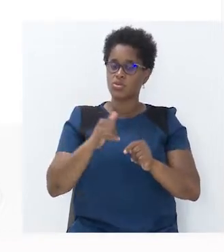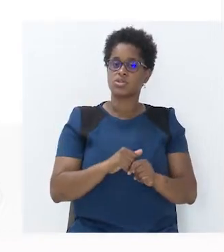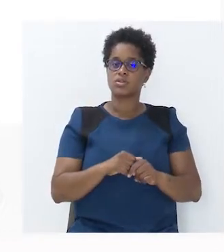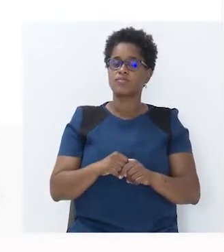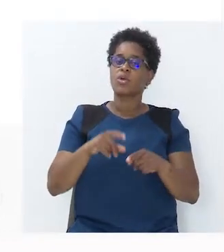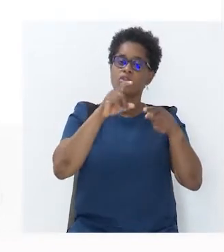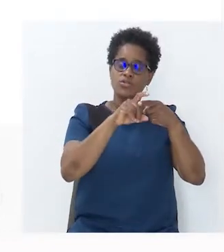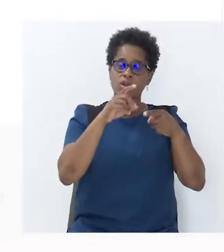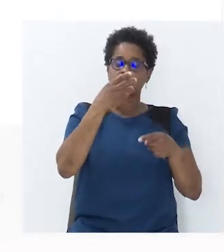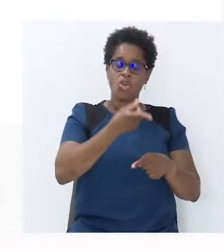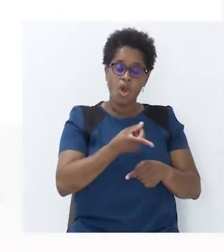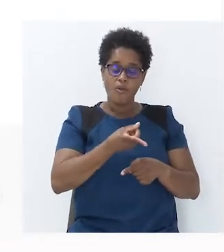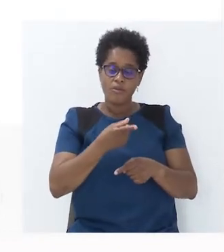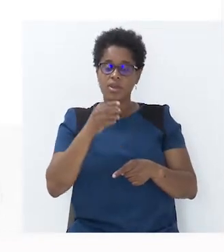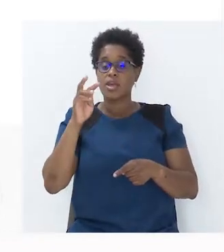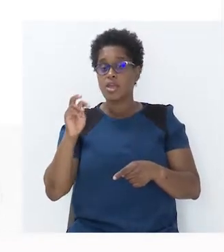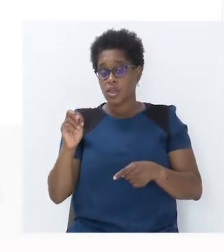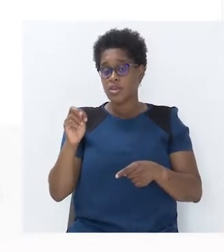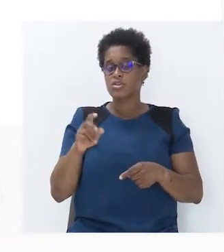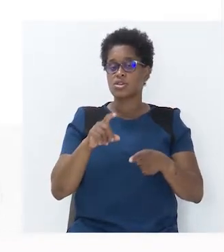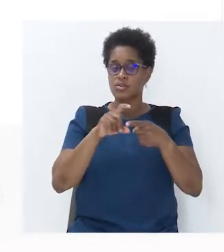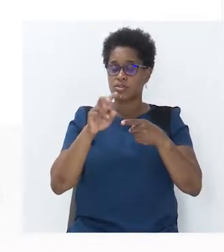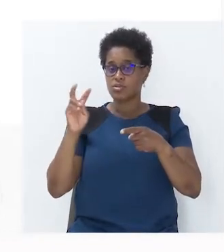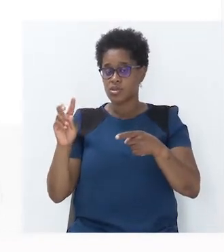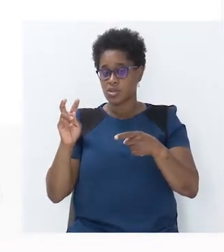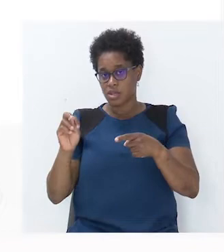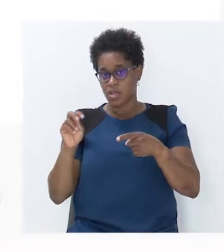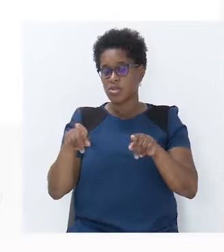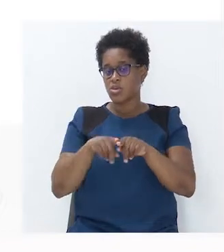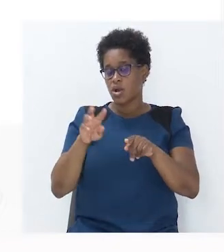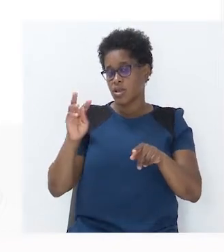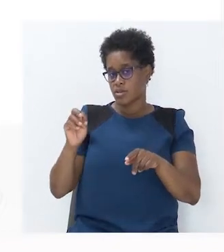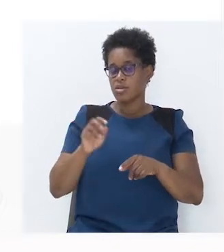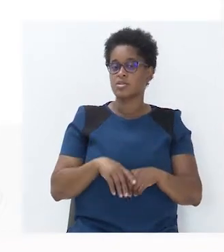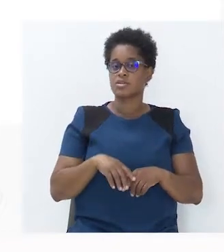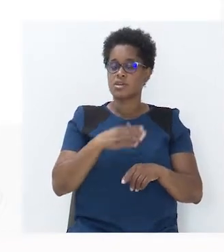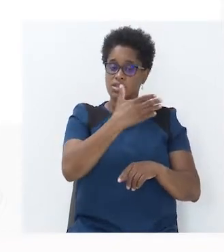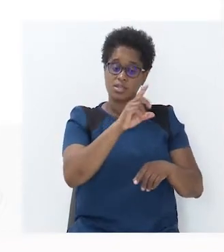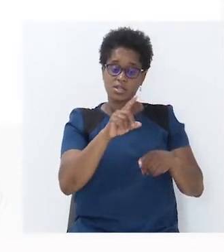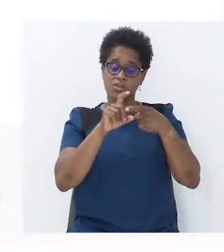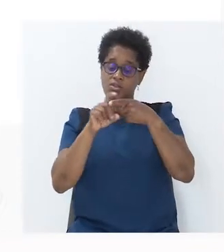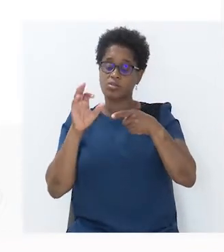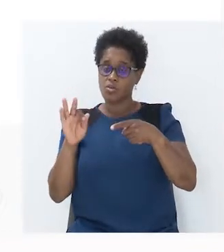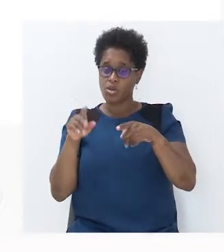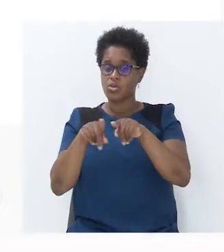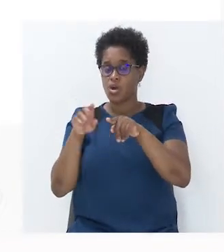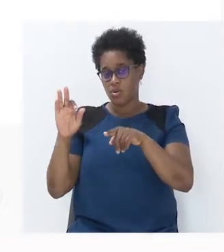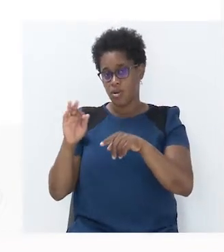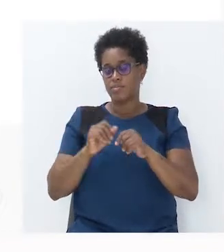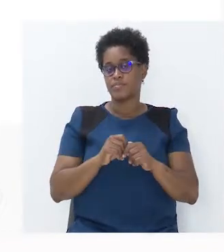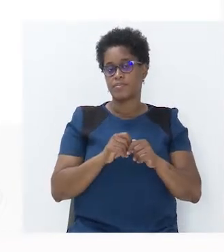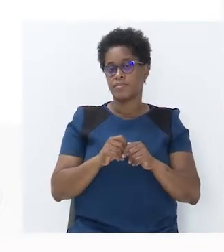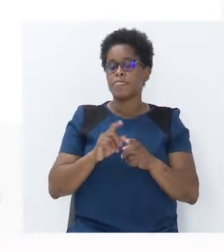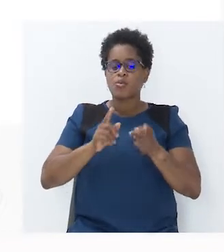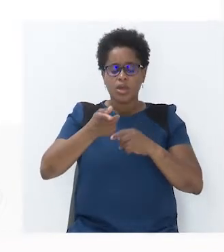A divisão entre 9 e 3 é igual a 3. E a divisão 16 por 4 é igual a 4. O que